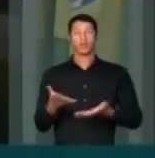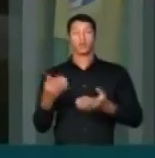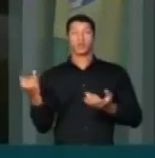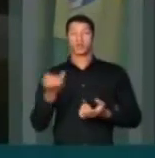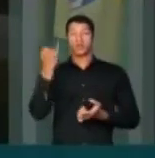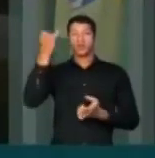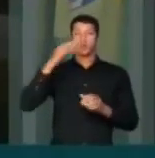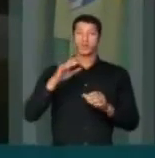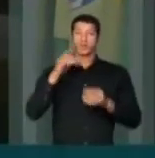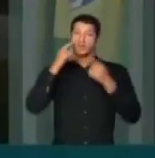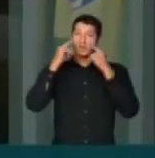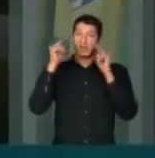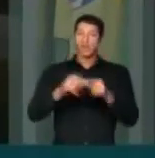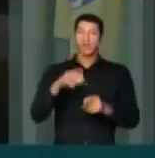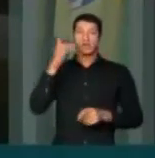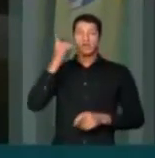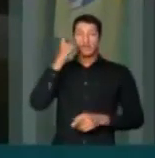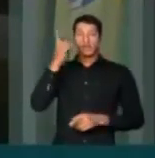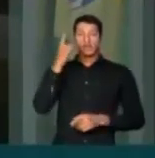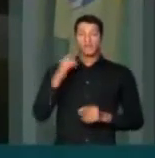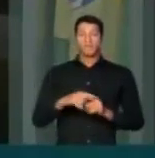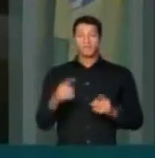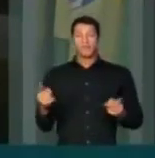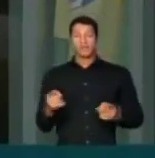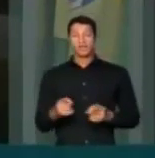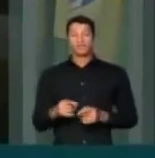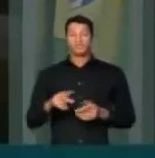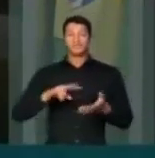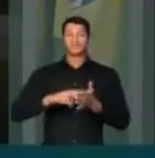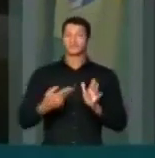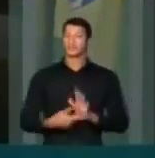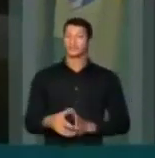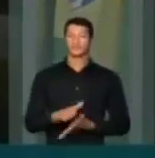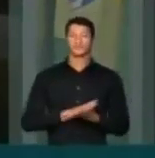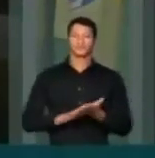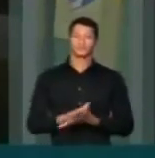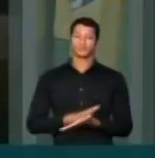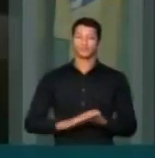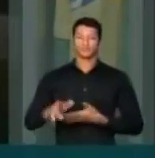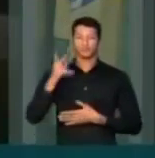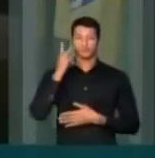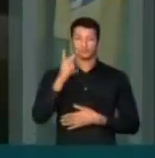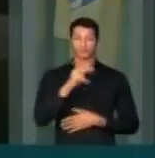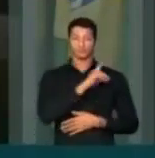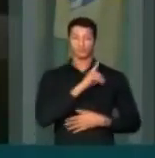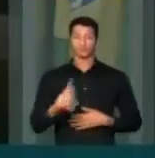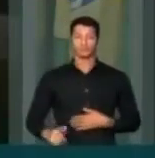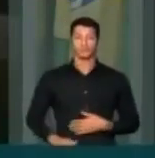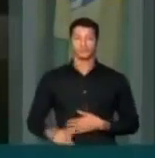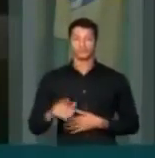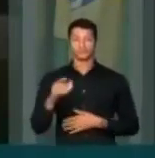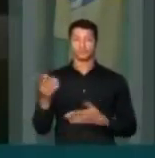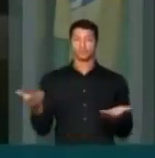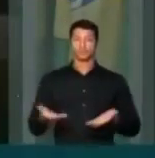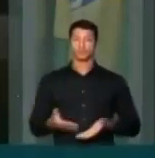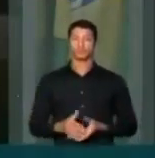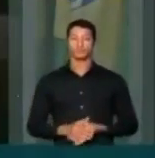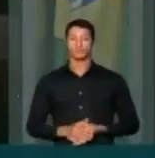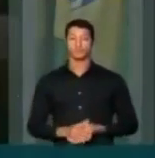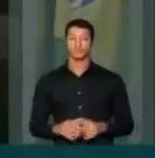importantes do ponto de vista do deputado, mas insignificantes para a governante de plantão.